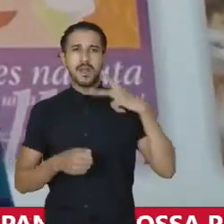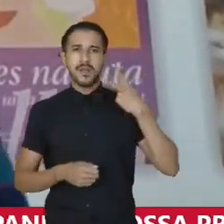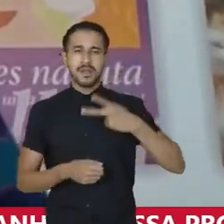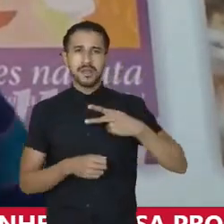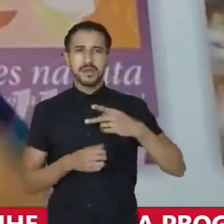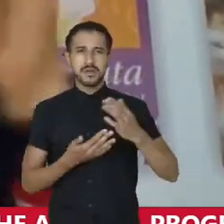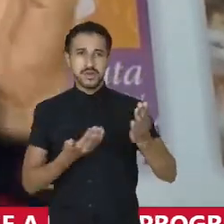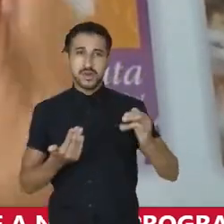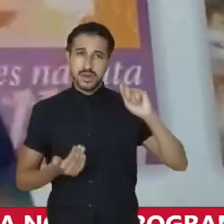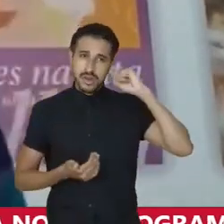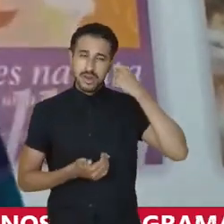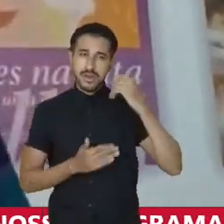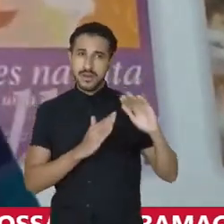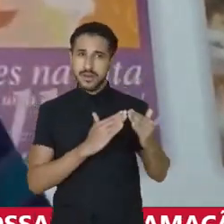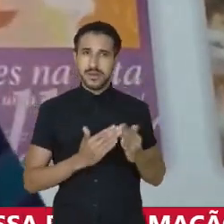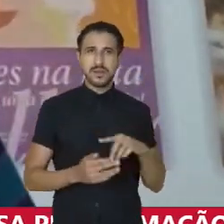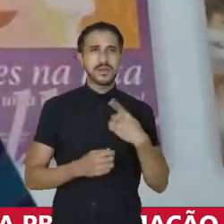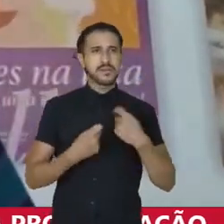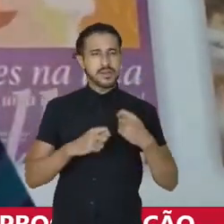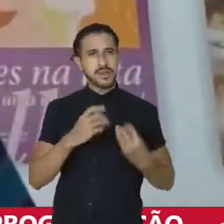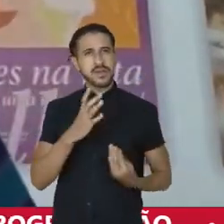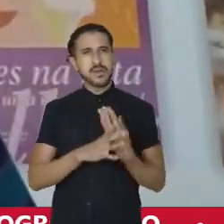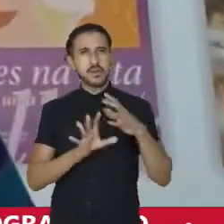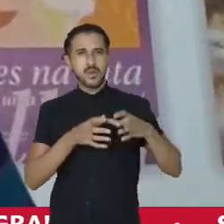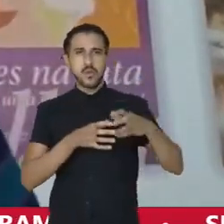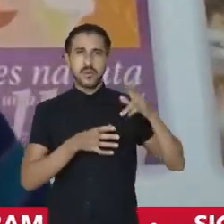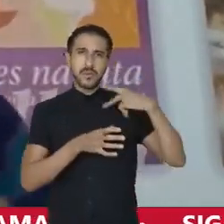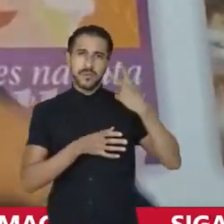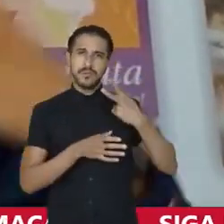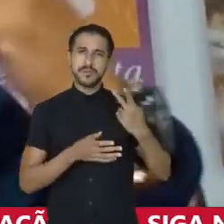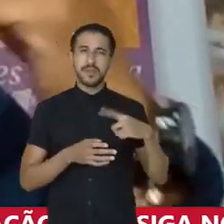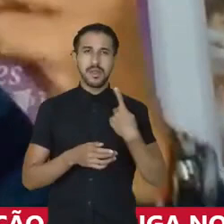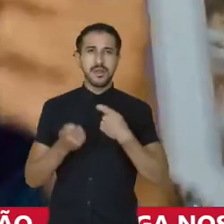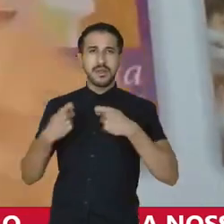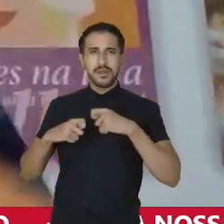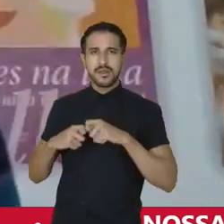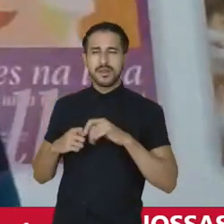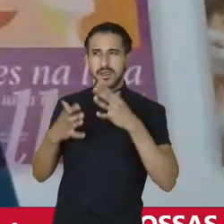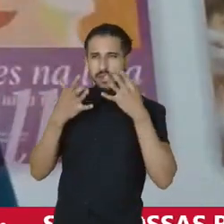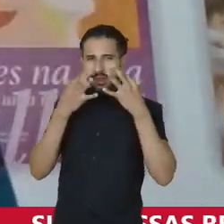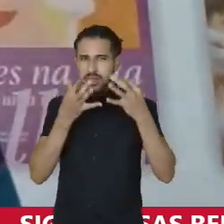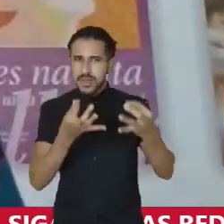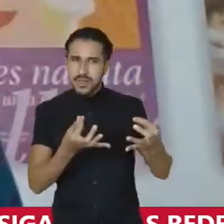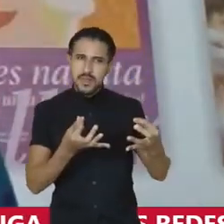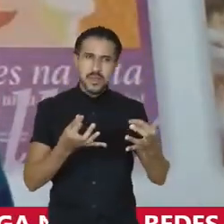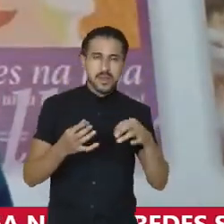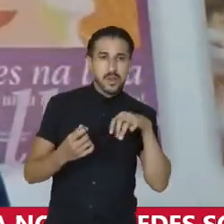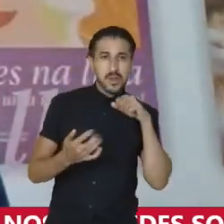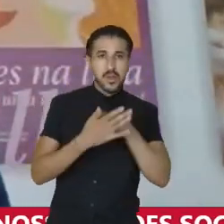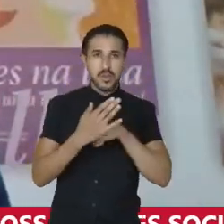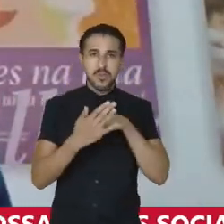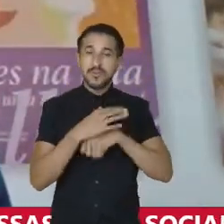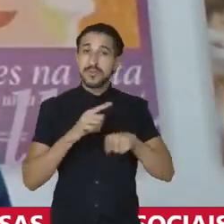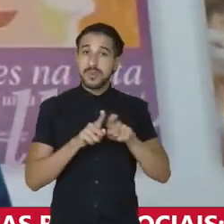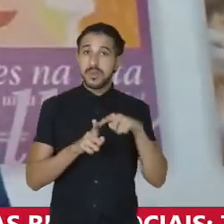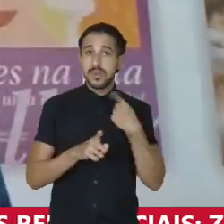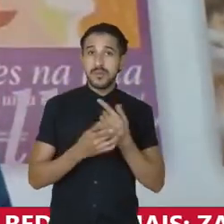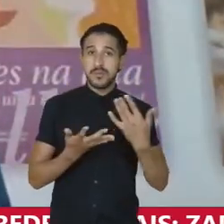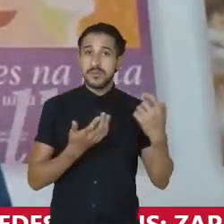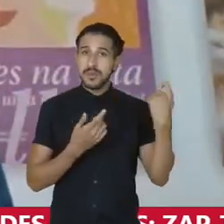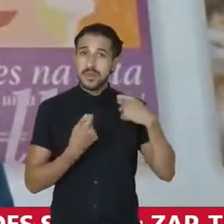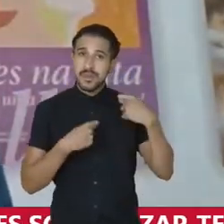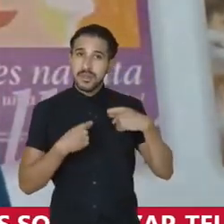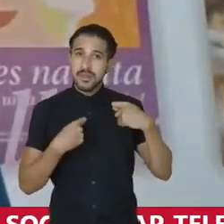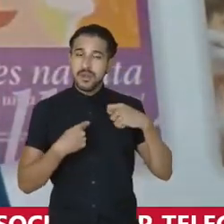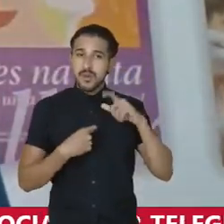periférica. Então a gente tem que montar frente parlamentar, gente tem que estar atento na luta e a gente tem que conseguir